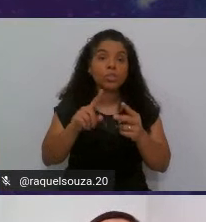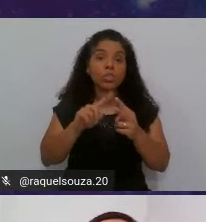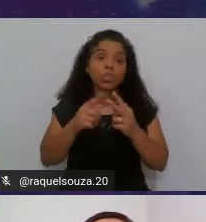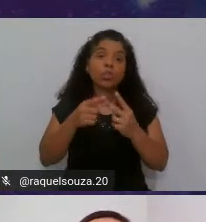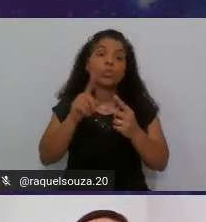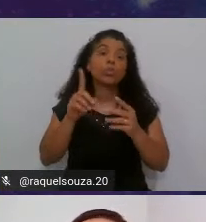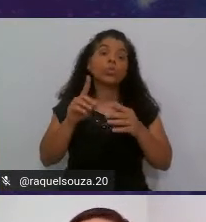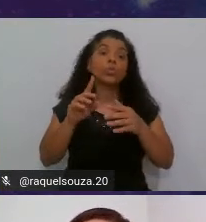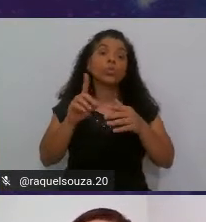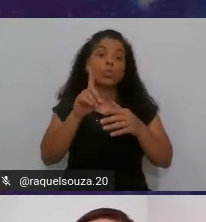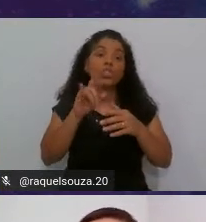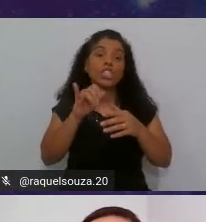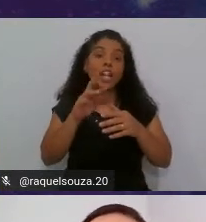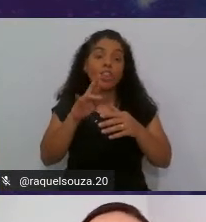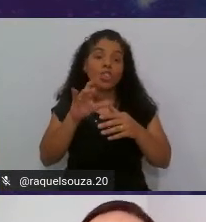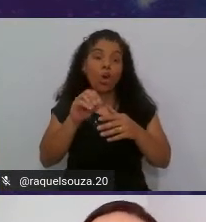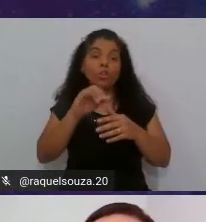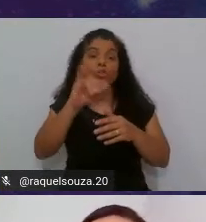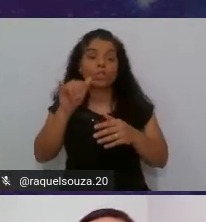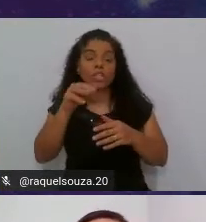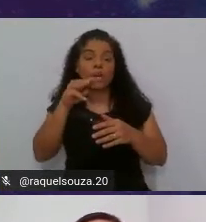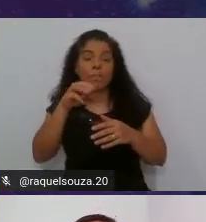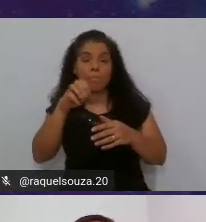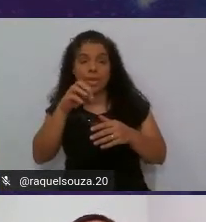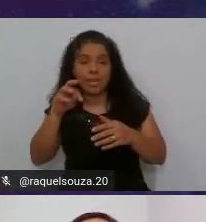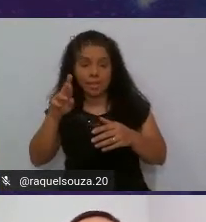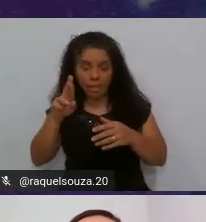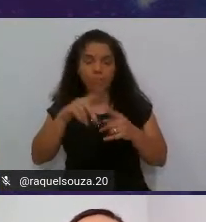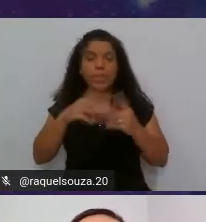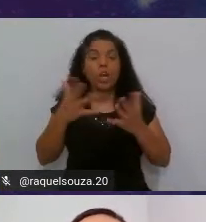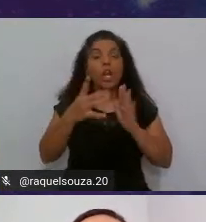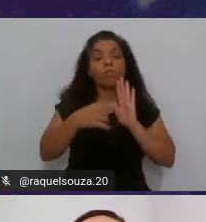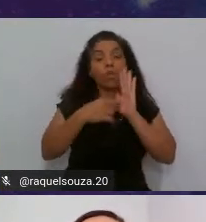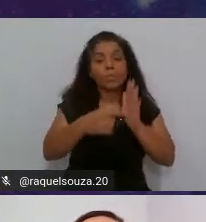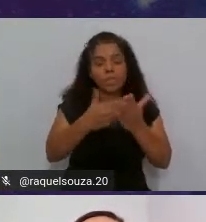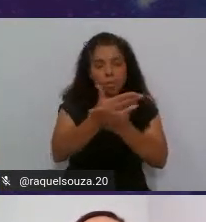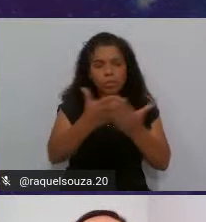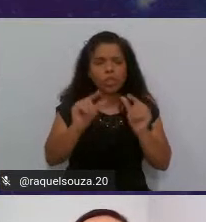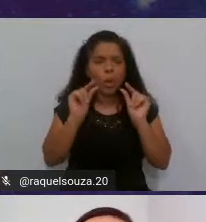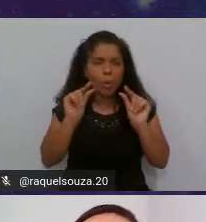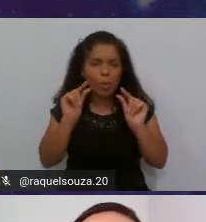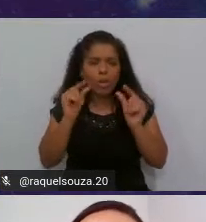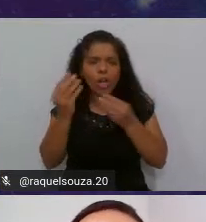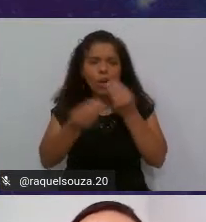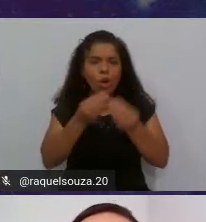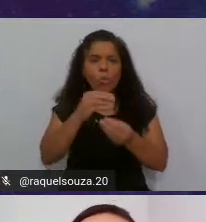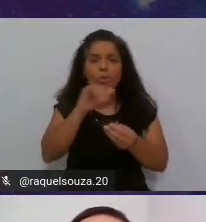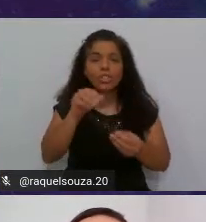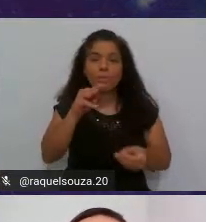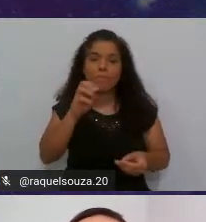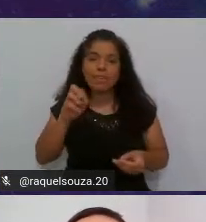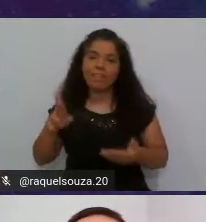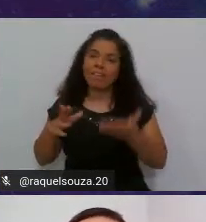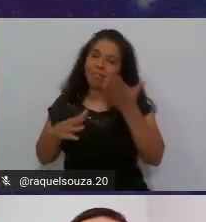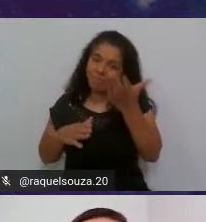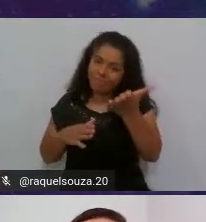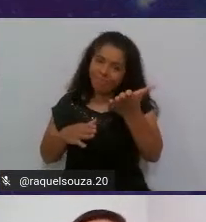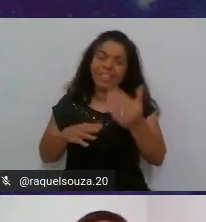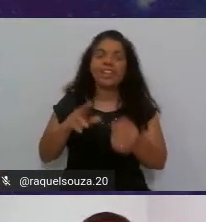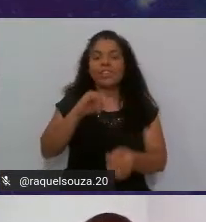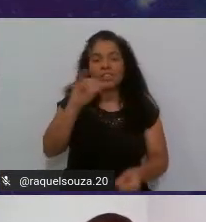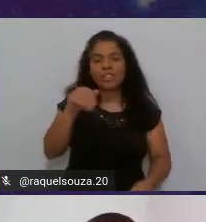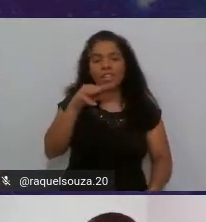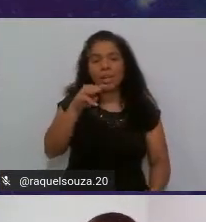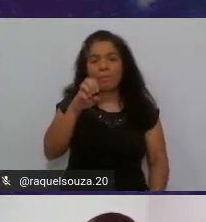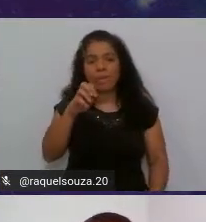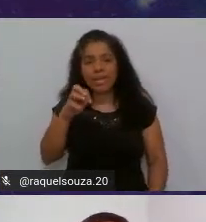diretório do JMeeter tá agora eu vou apresentar para vocês um pouquinho da cara do JMeeter o JMeeter